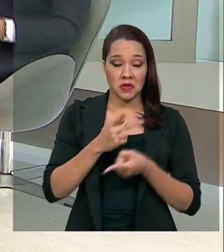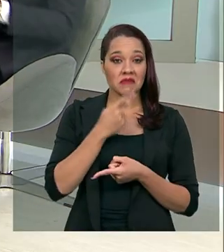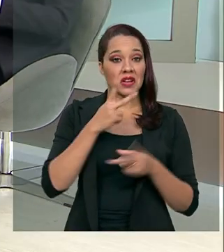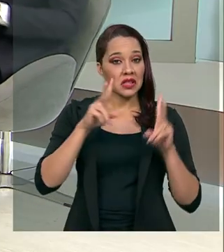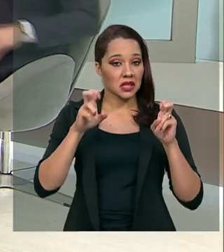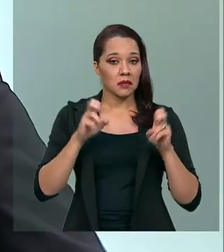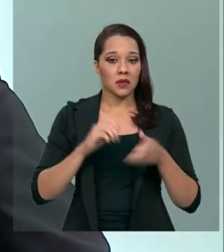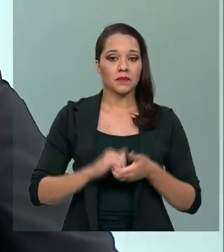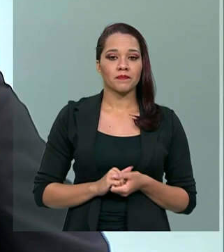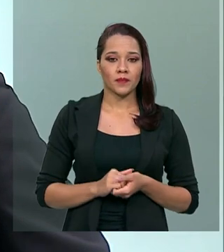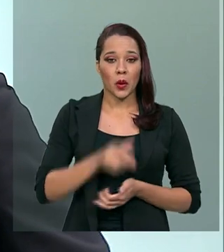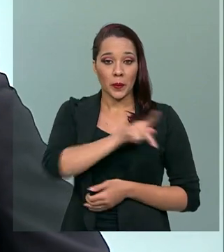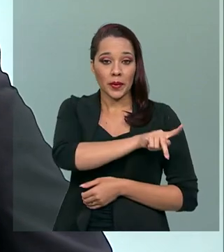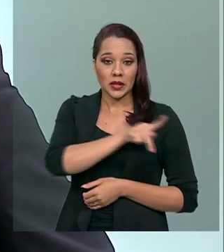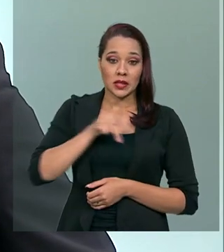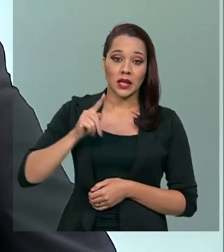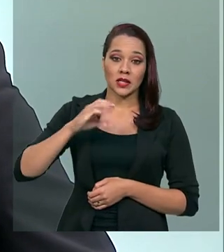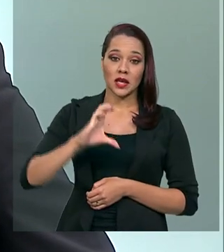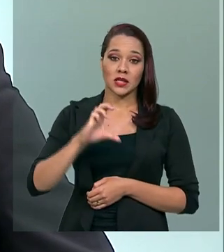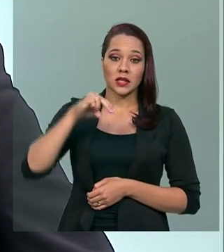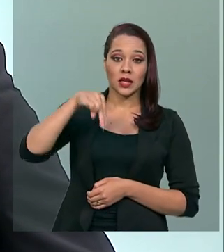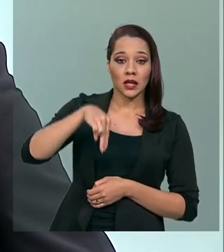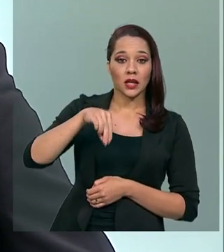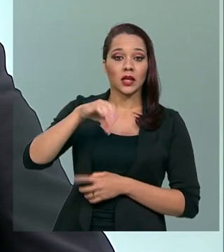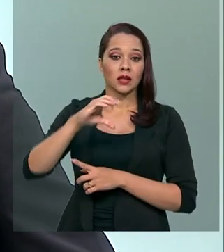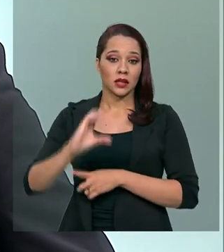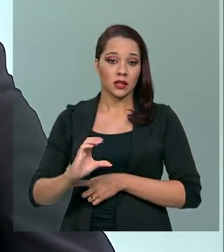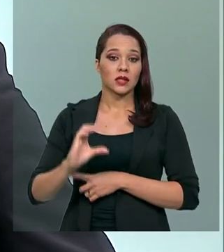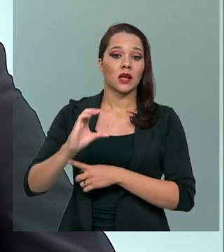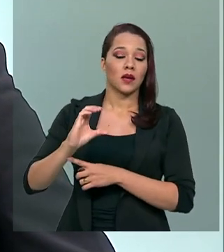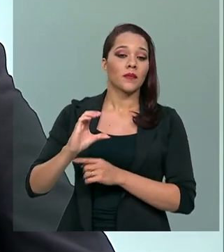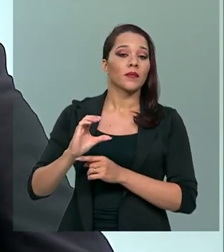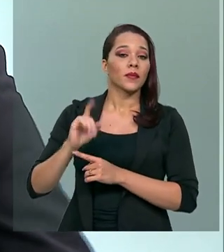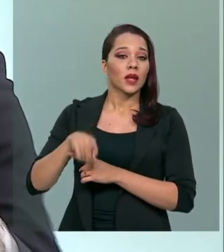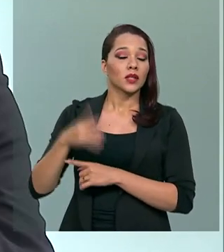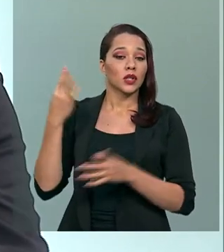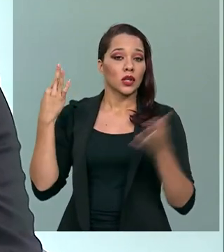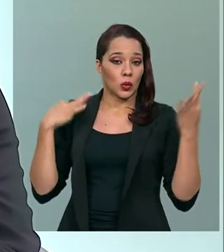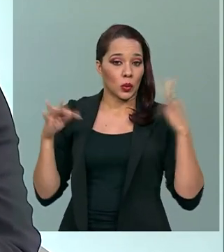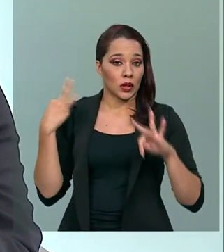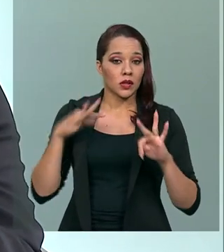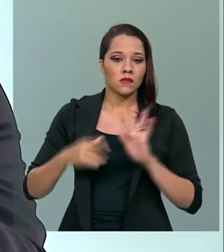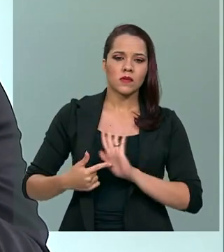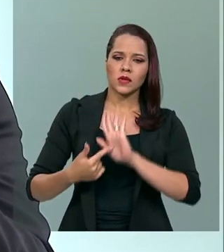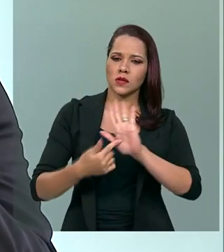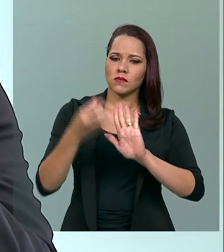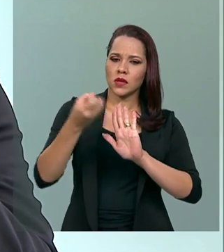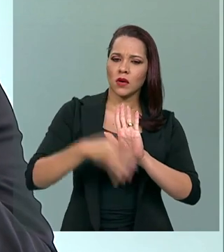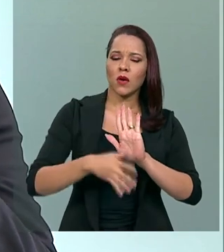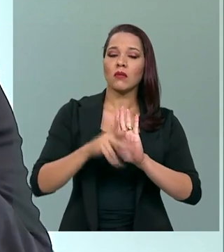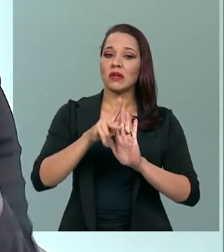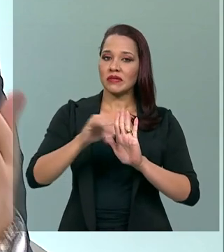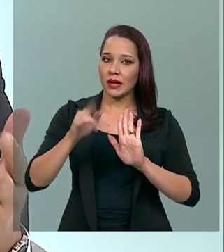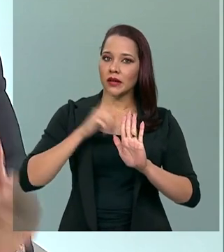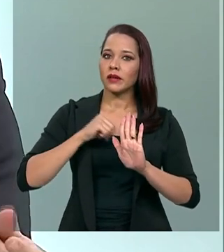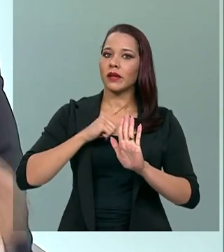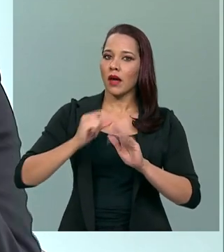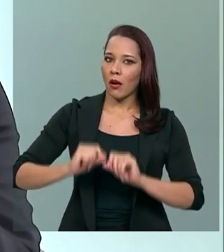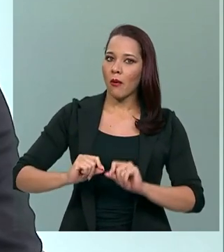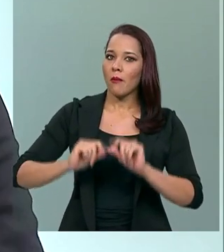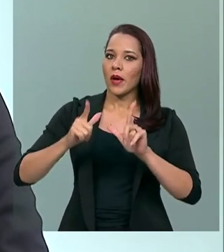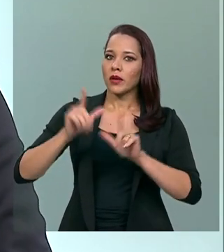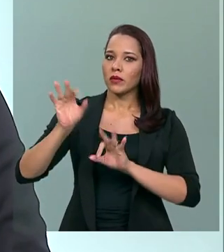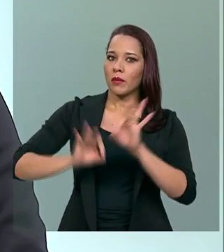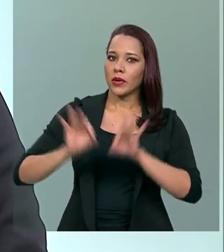O presidente da Confederação Nacional do Comércio de Bens, Serviços e Turismo apontou que ocorrerá um aumento na